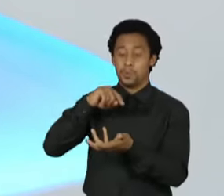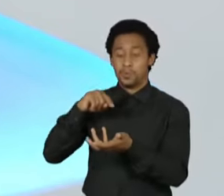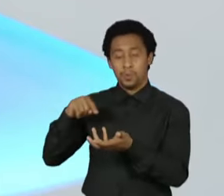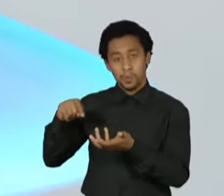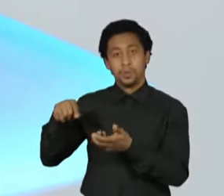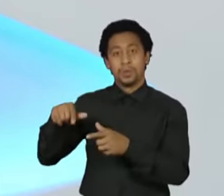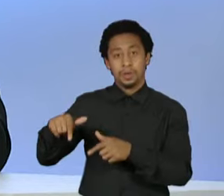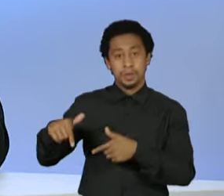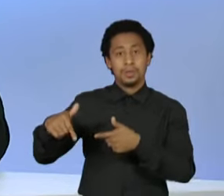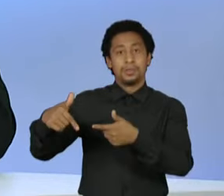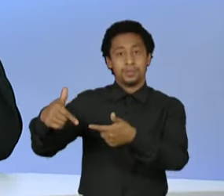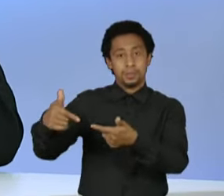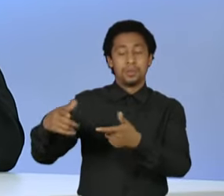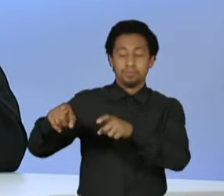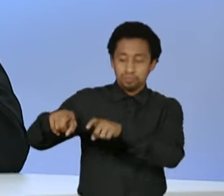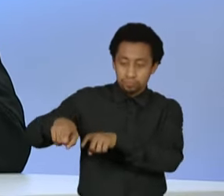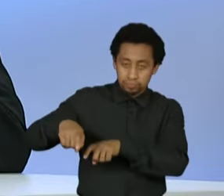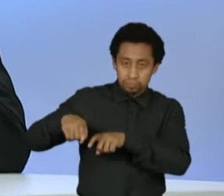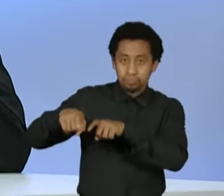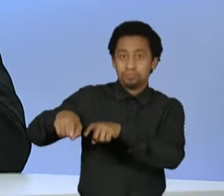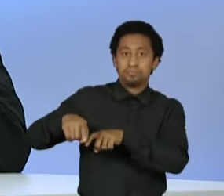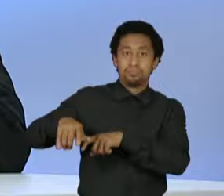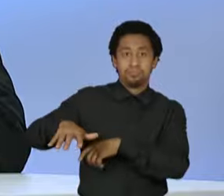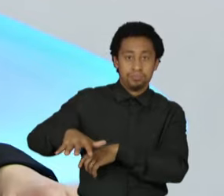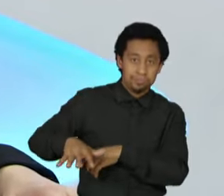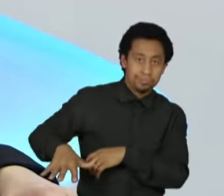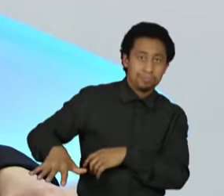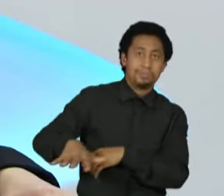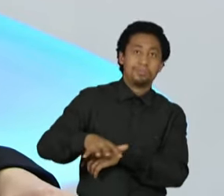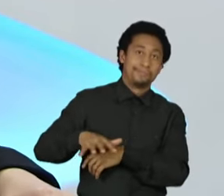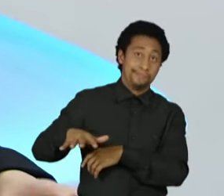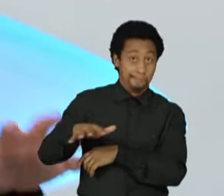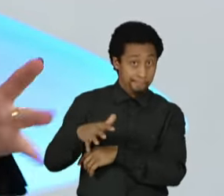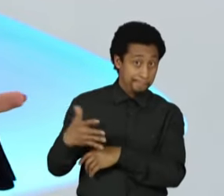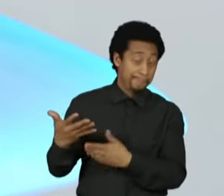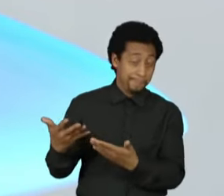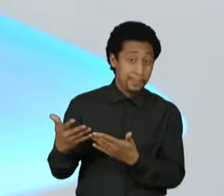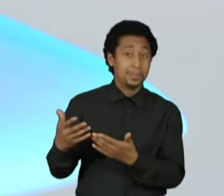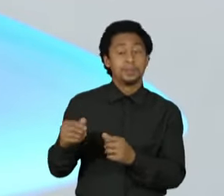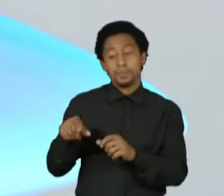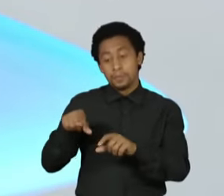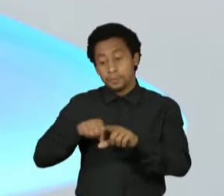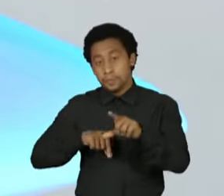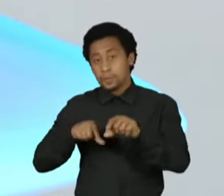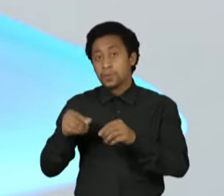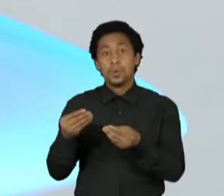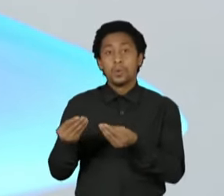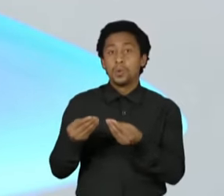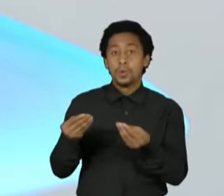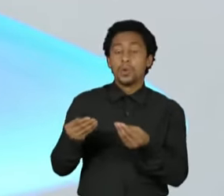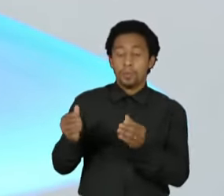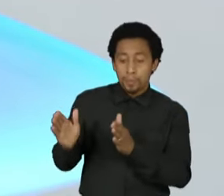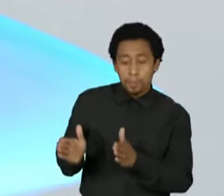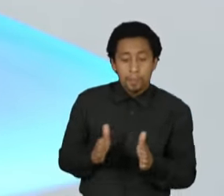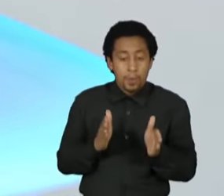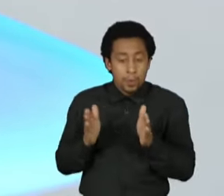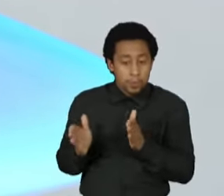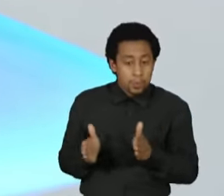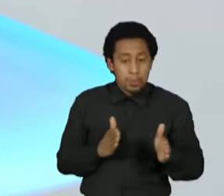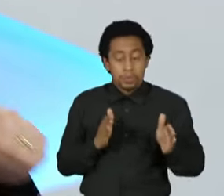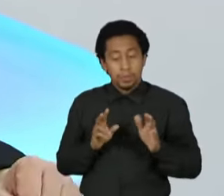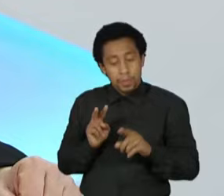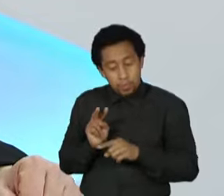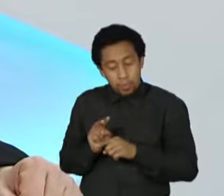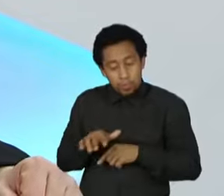lavoura, da pecuária, enfim, nessa alternativa de ser mais produtivo no mesmo